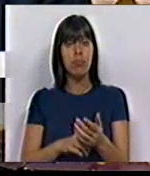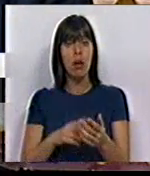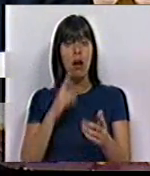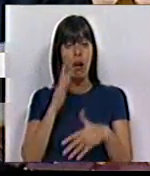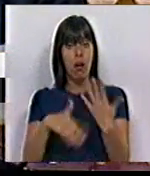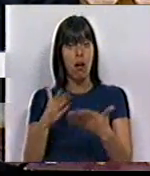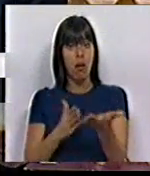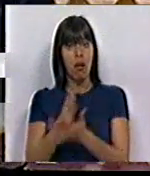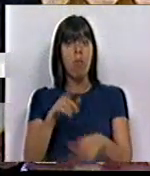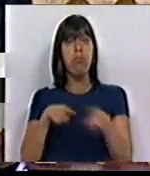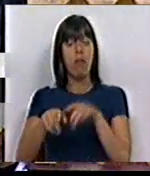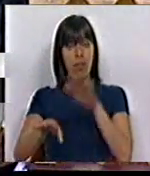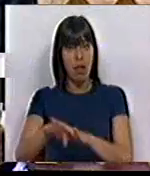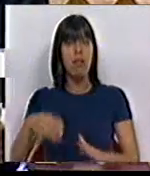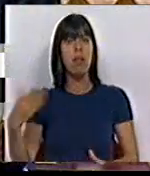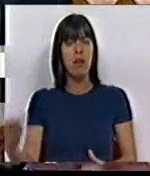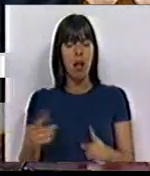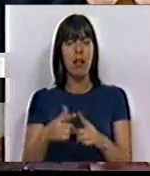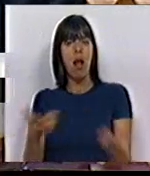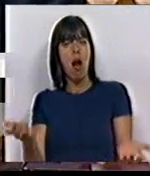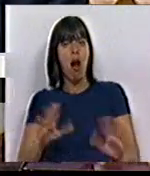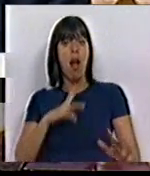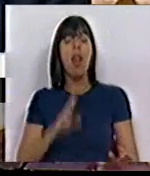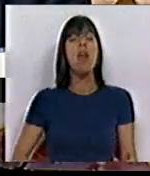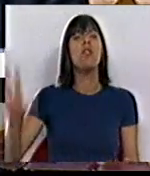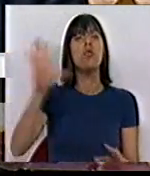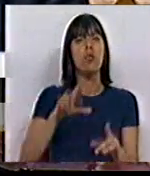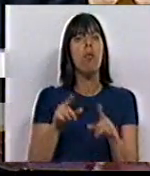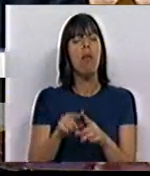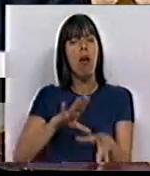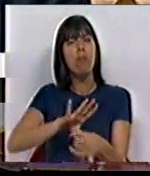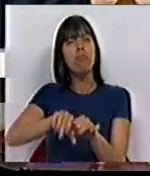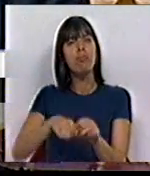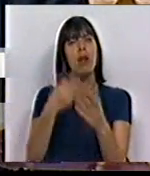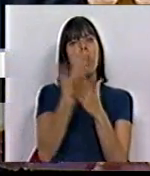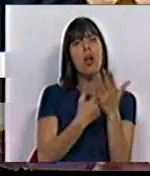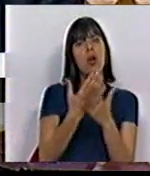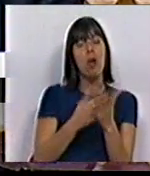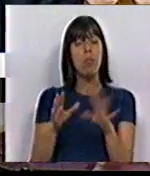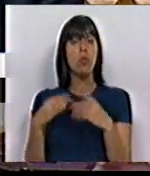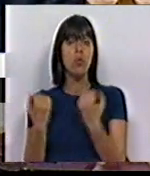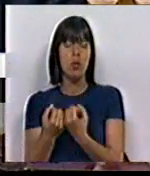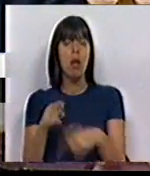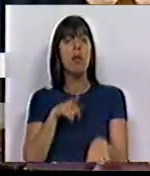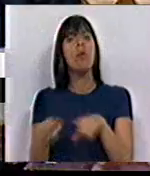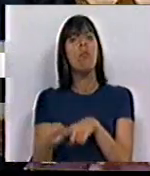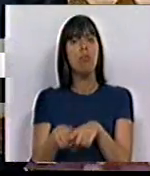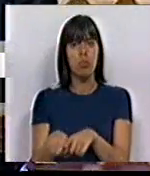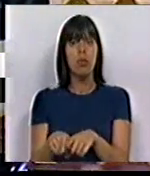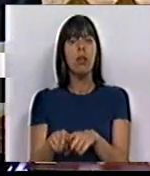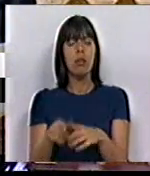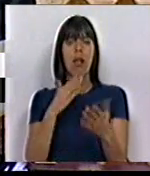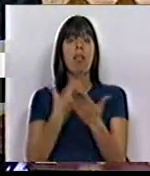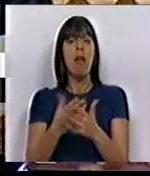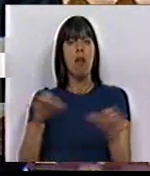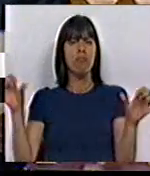rumo da continuação da política direita e da abdicação nacional é a da degradação económica, social e política que